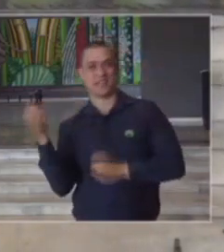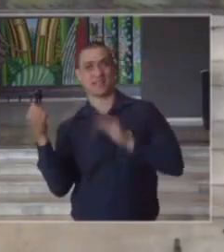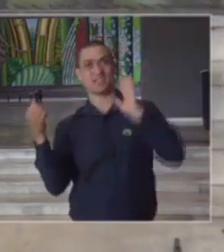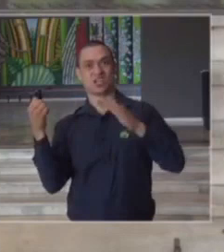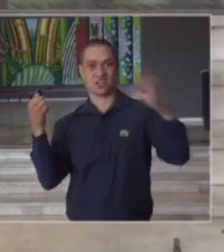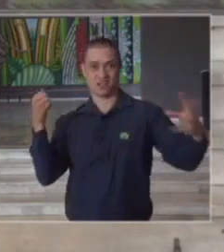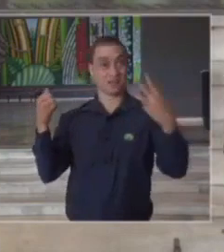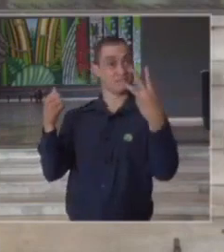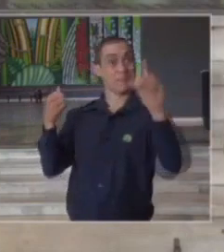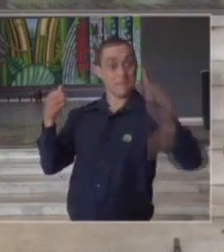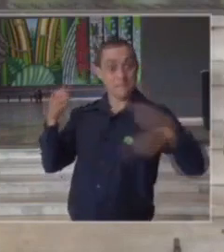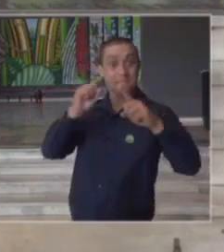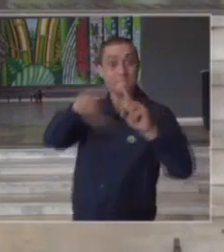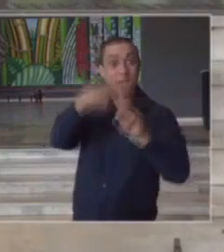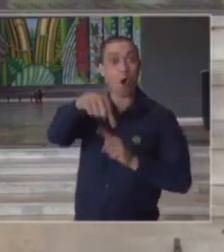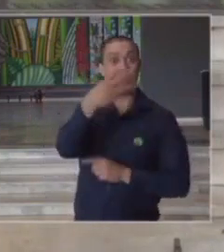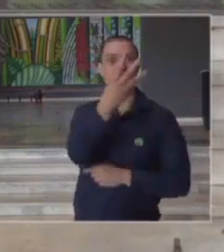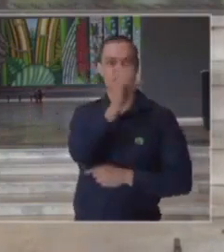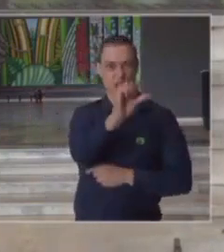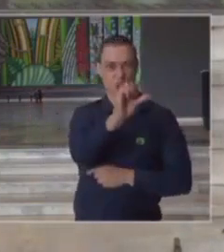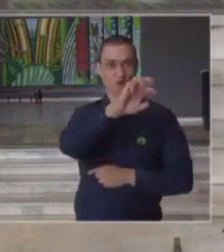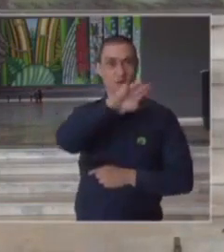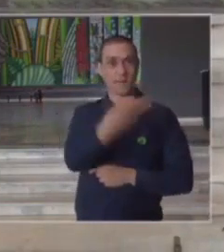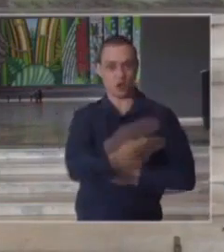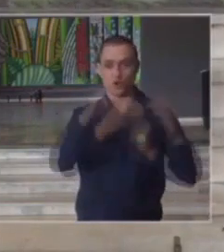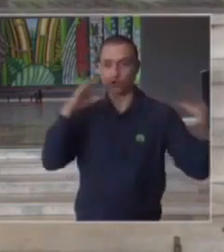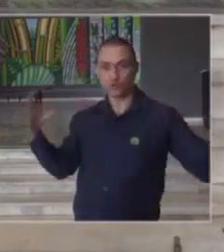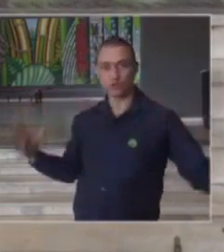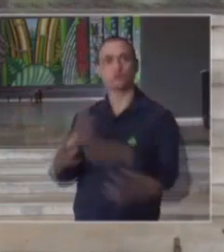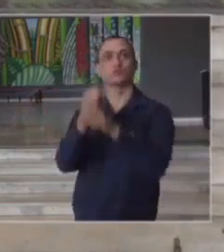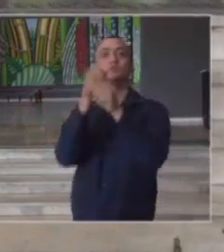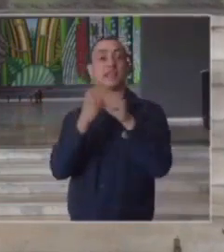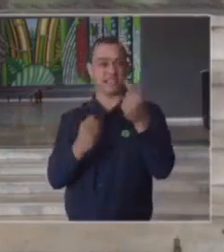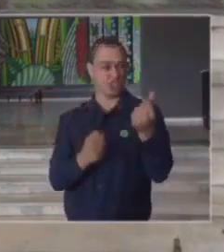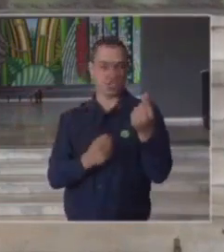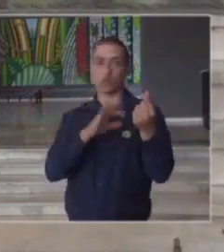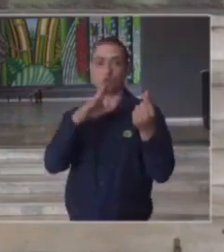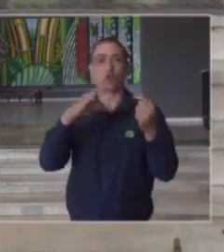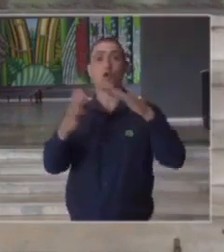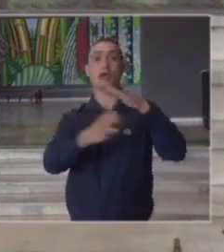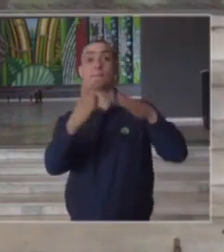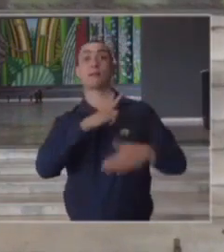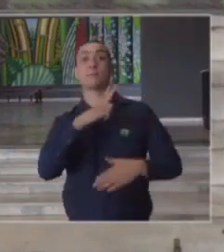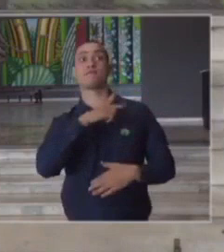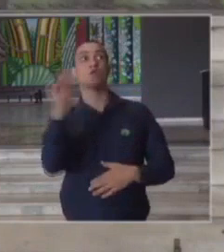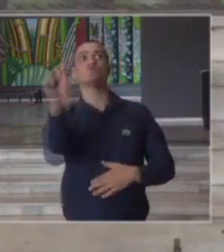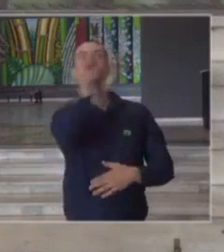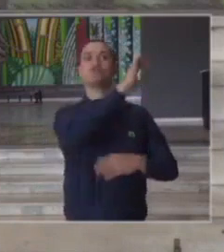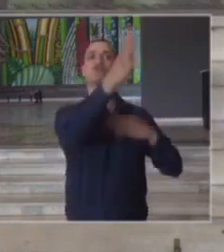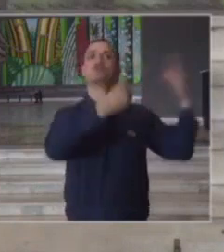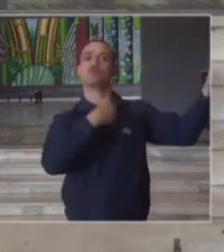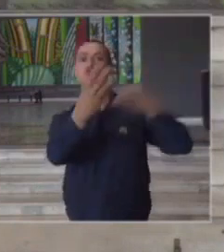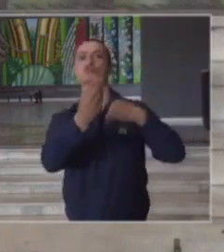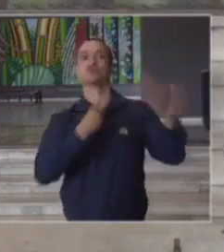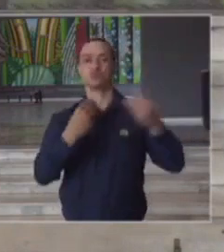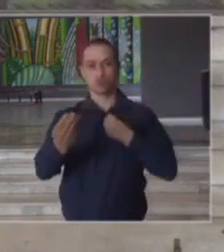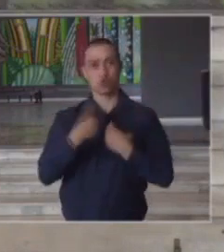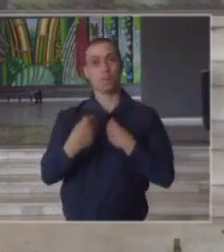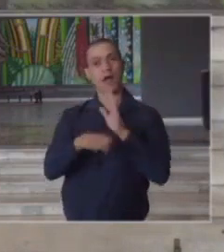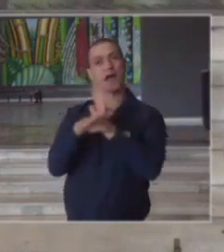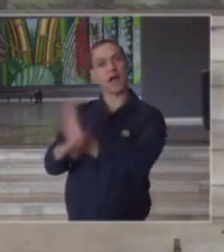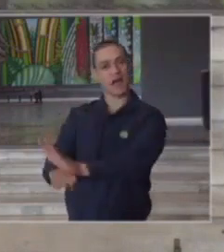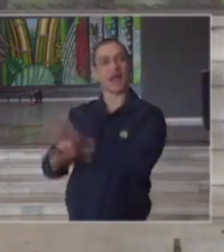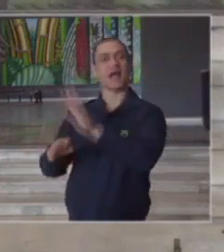de reais que arrecadamos em outras cinco reuniões todos os recursos vindos do setor privado para o atendimento à